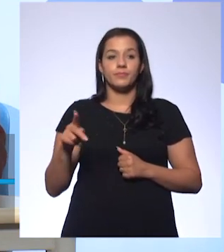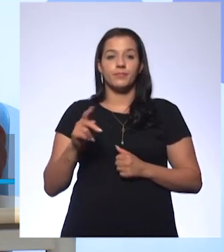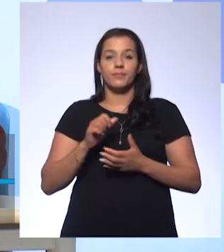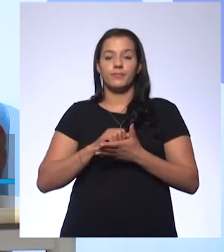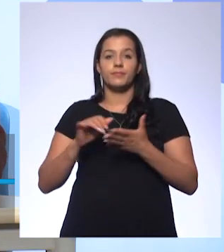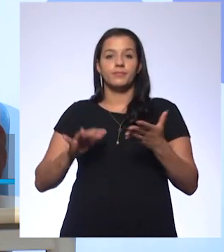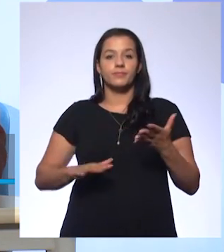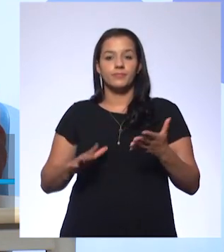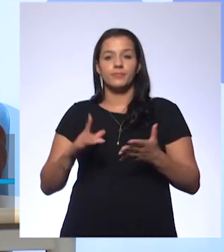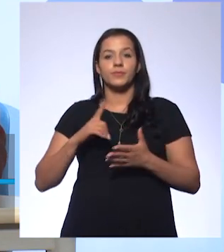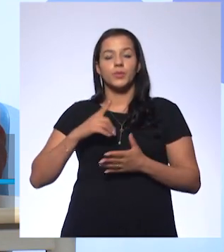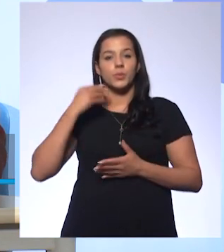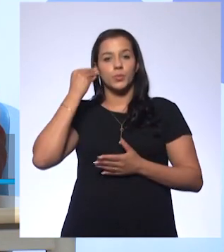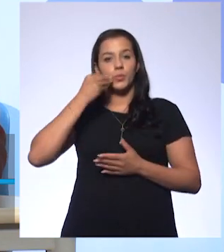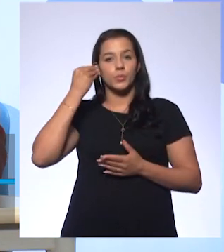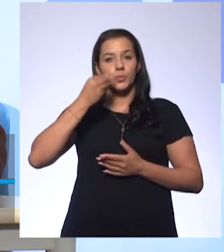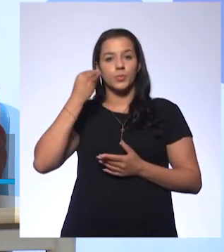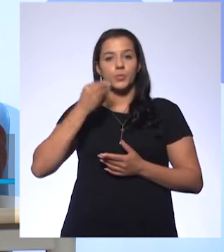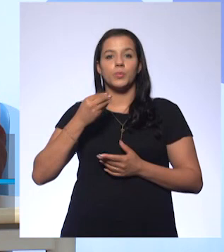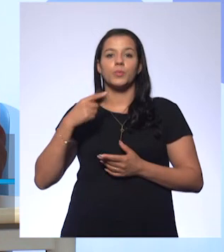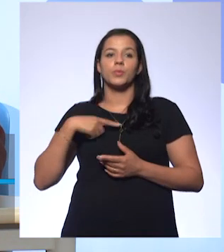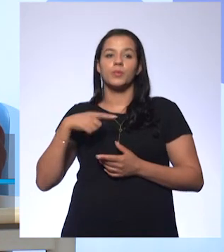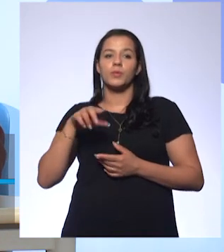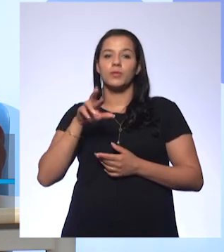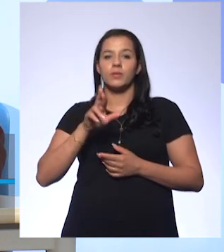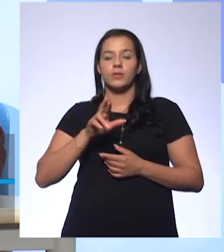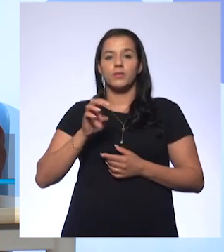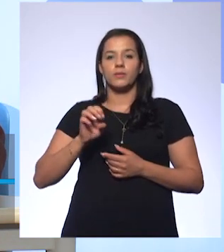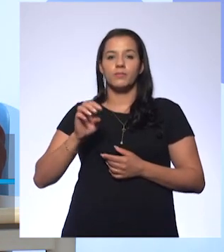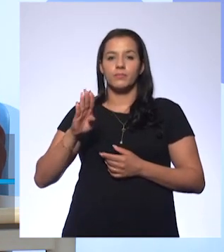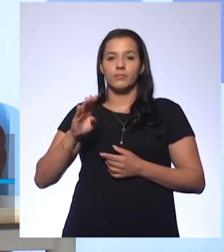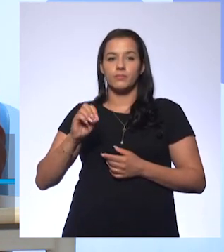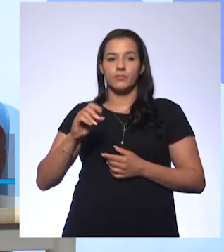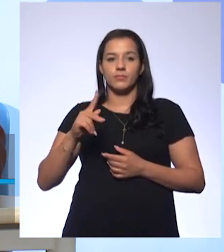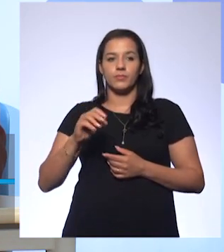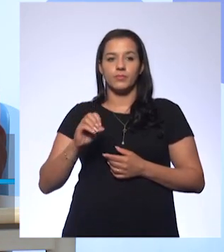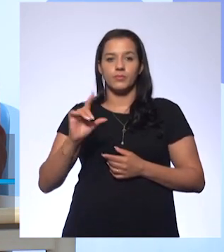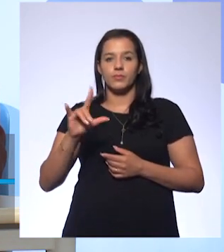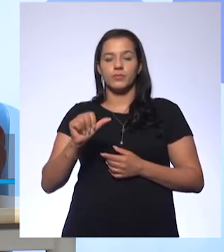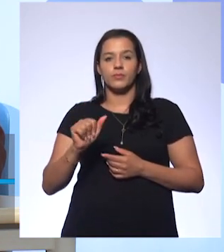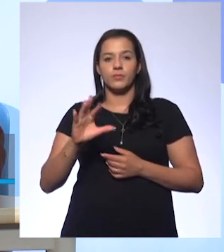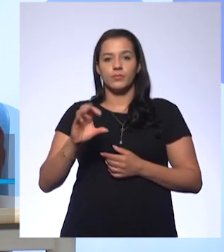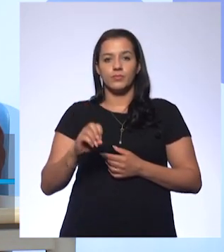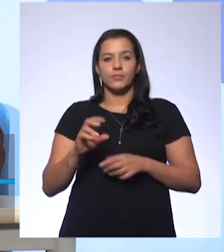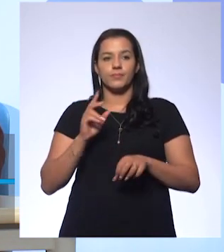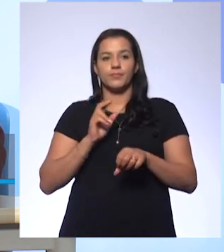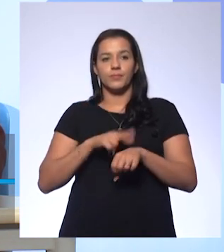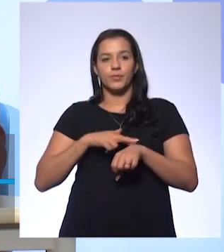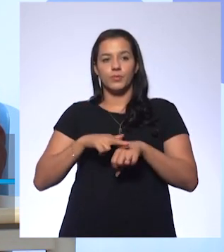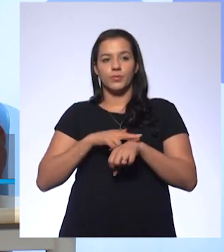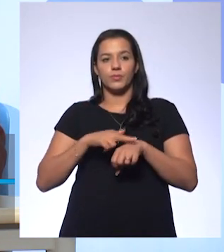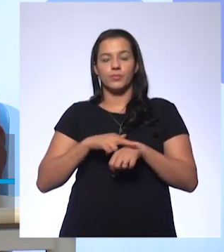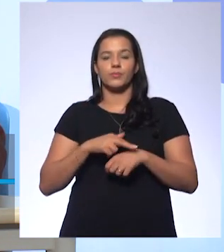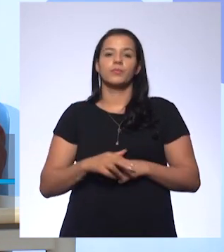experimental com repolho roxo demonstra para o aluno na prática a substância ácida, básica ou neutra.